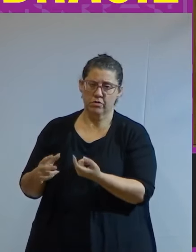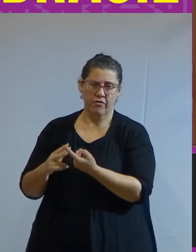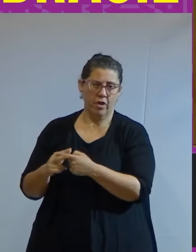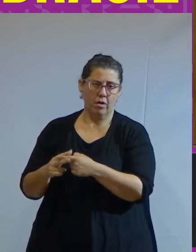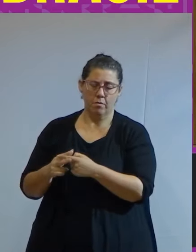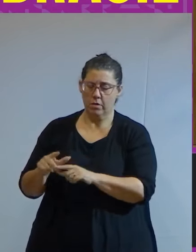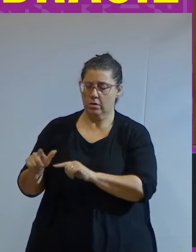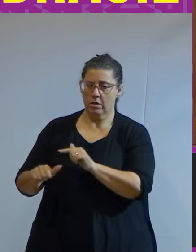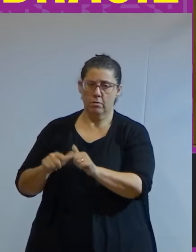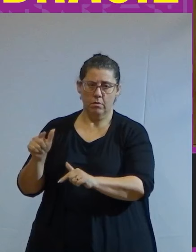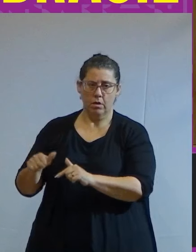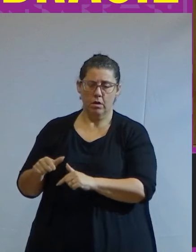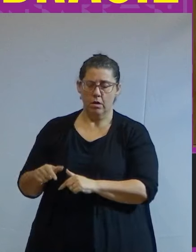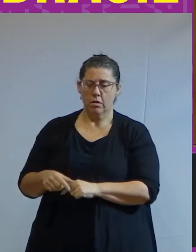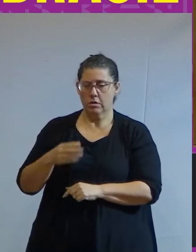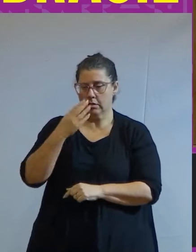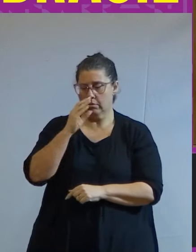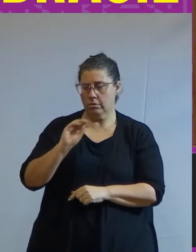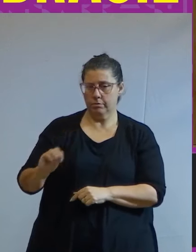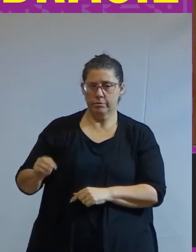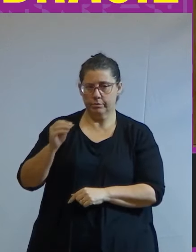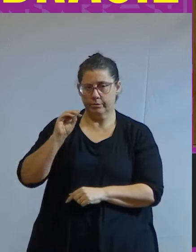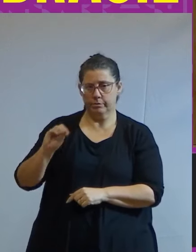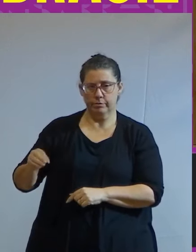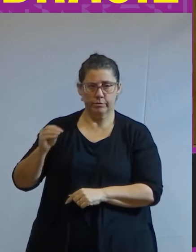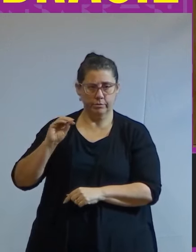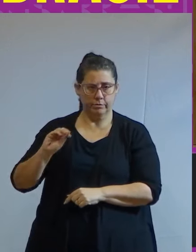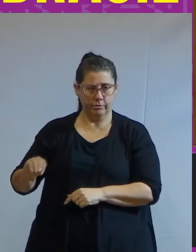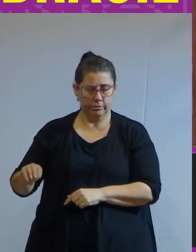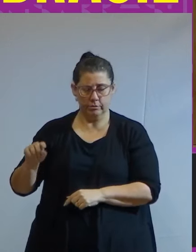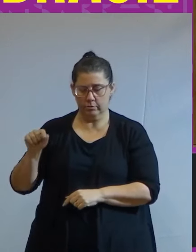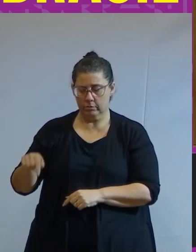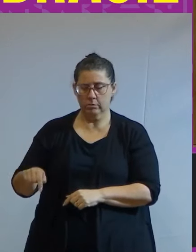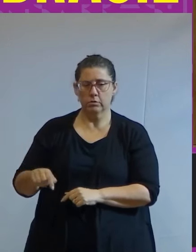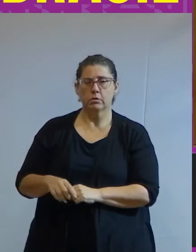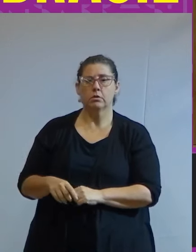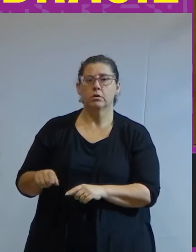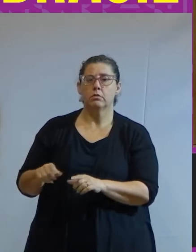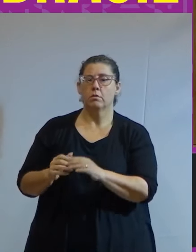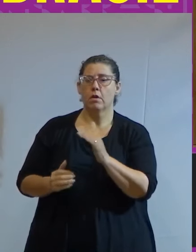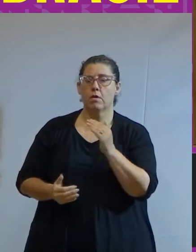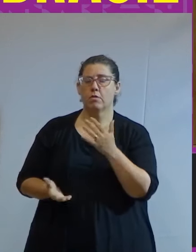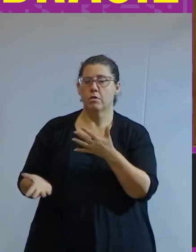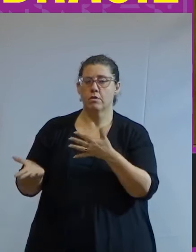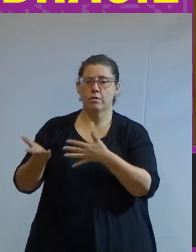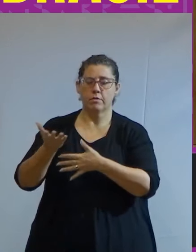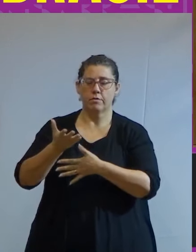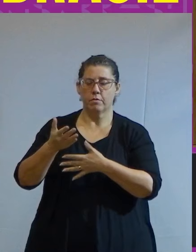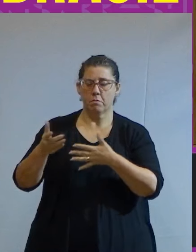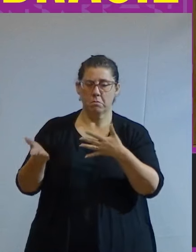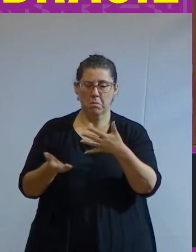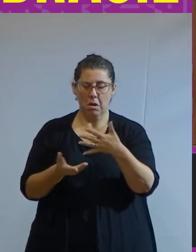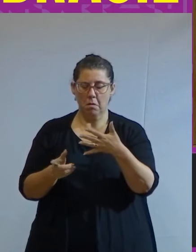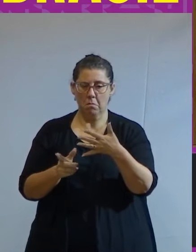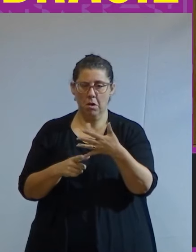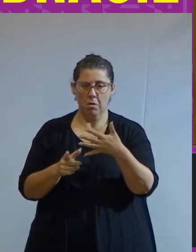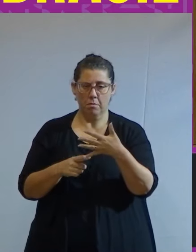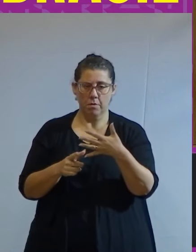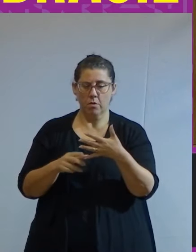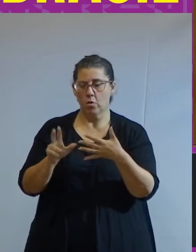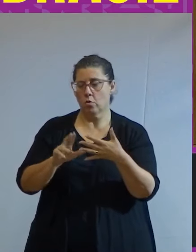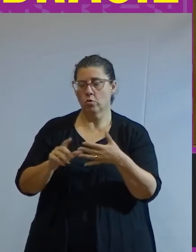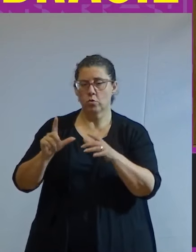sendo relegada sempre a uma posição degradada com níveis de vida baixos e consumo reduzido